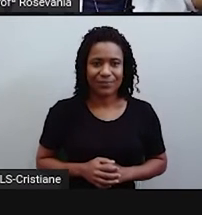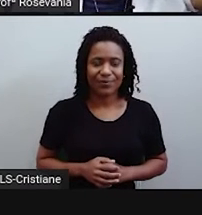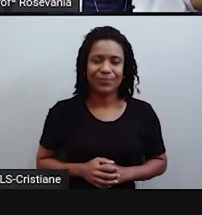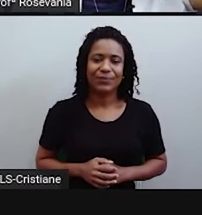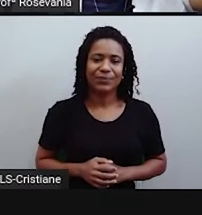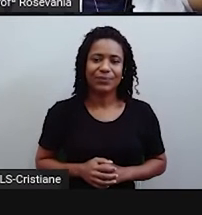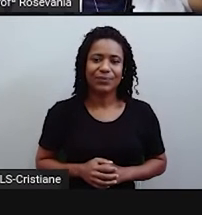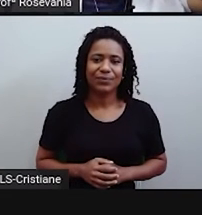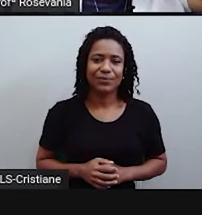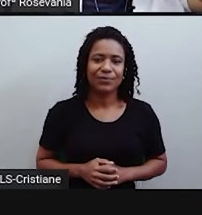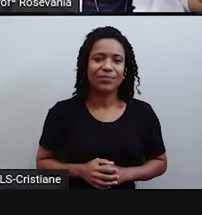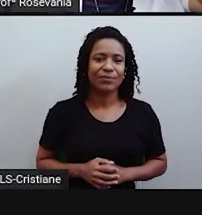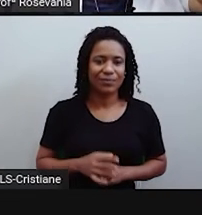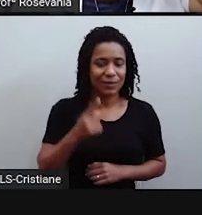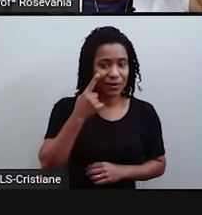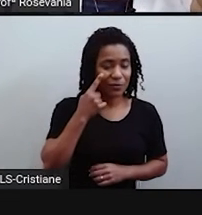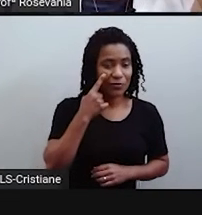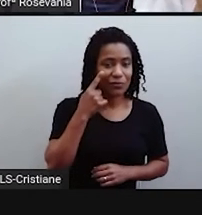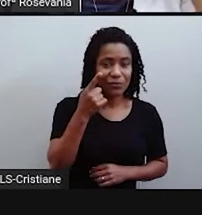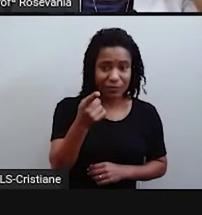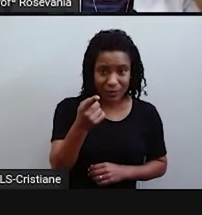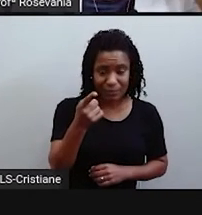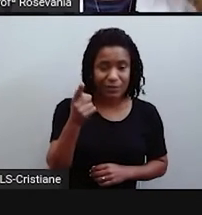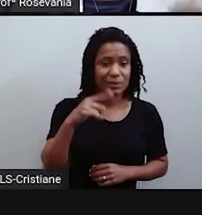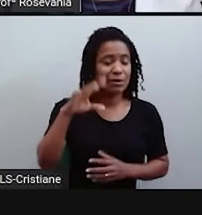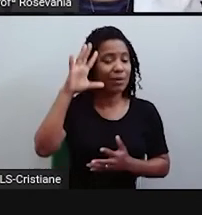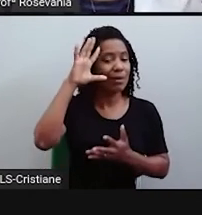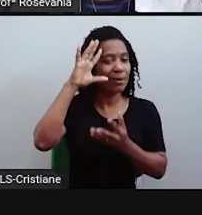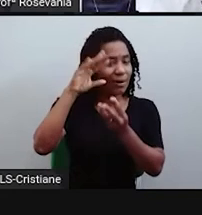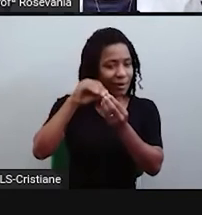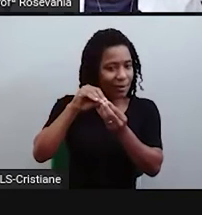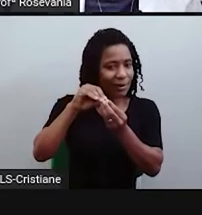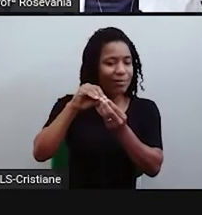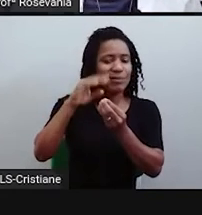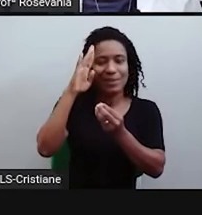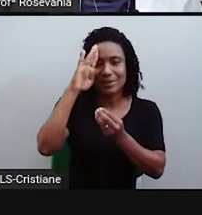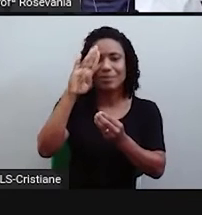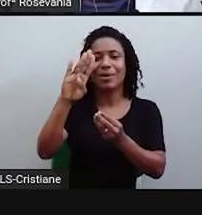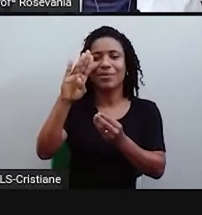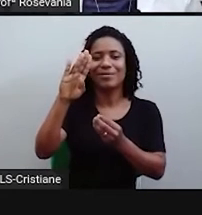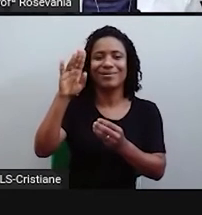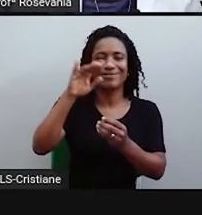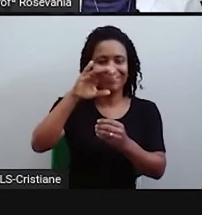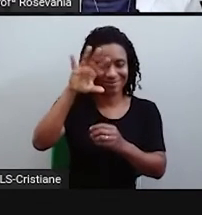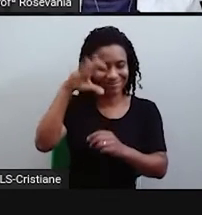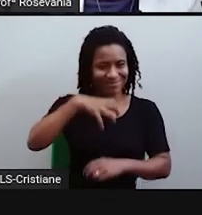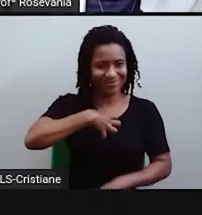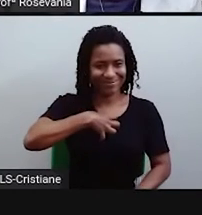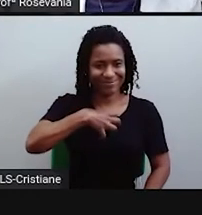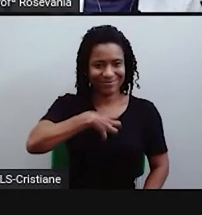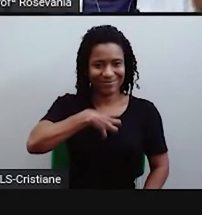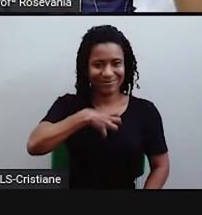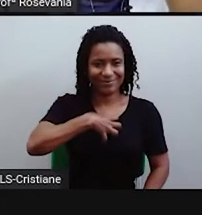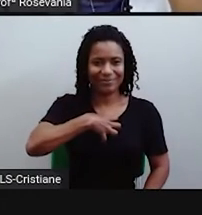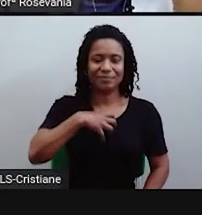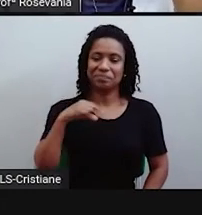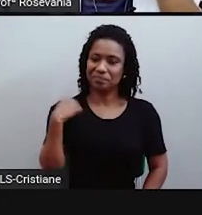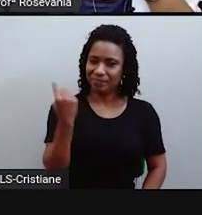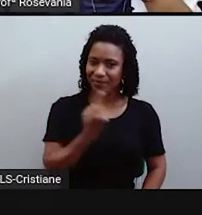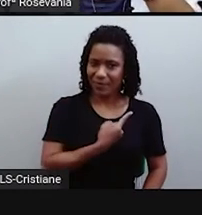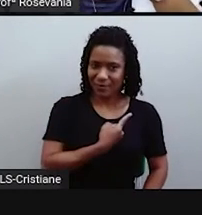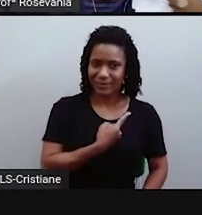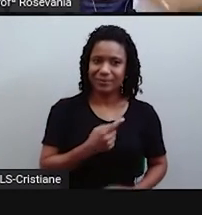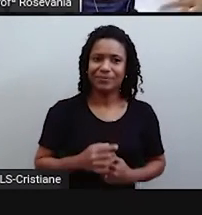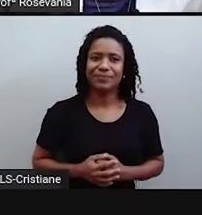regiões. O legal mesmo é a gente entender a nossa Bahia, né. Bom, por fim, a gente